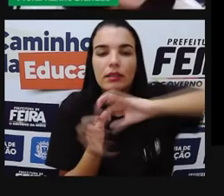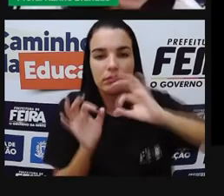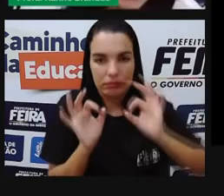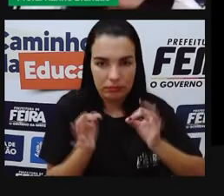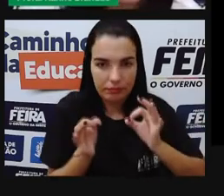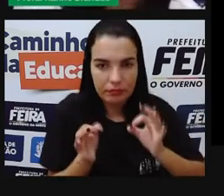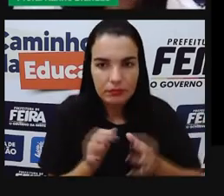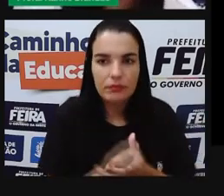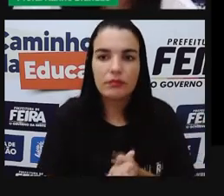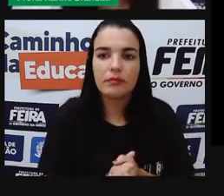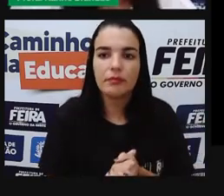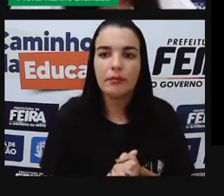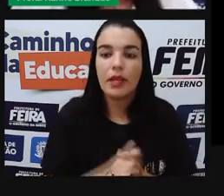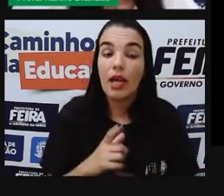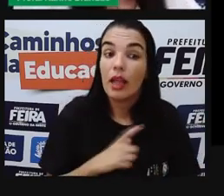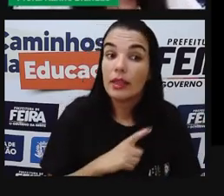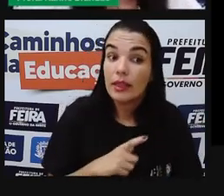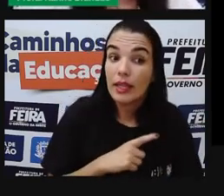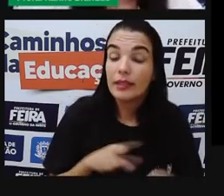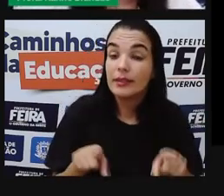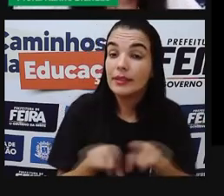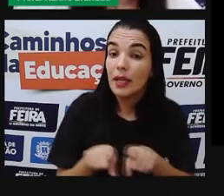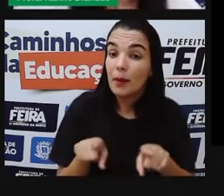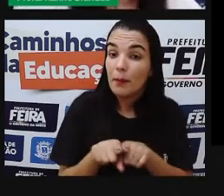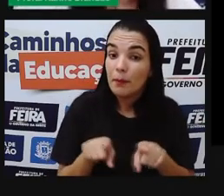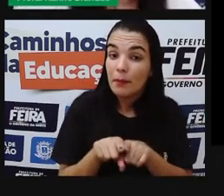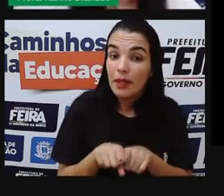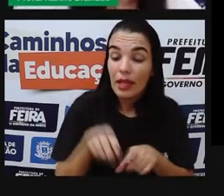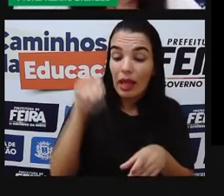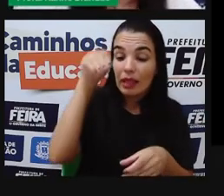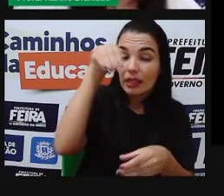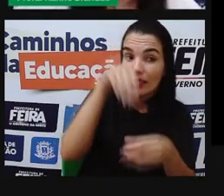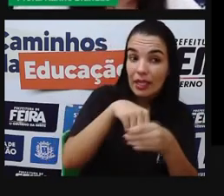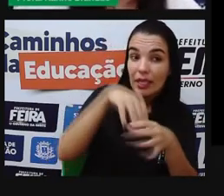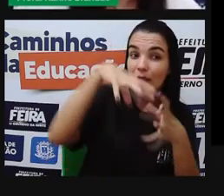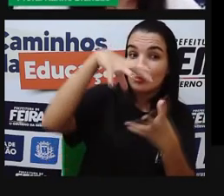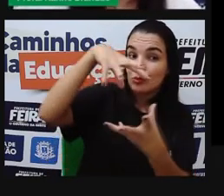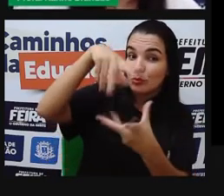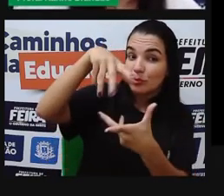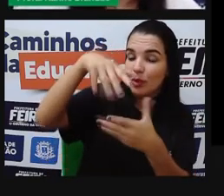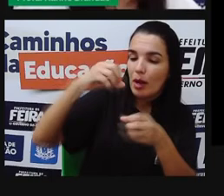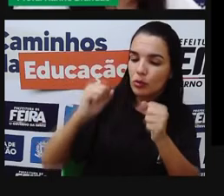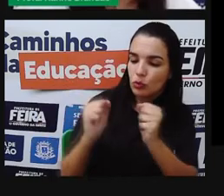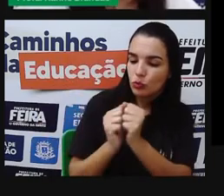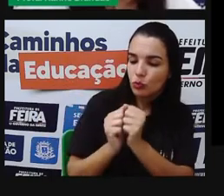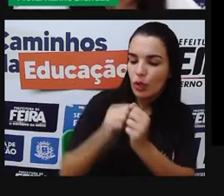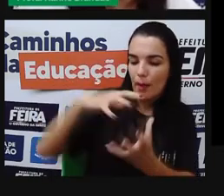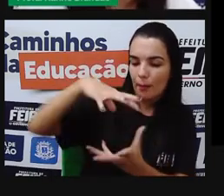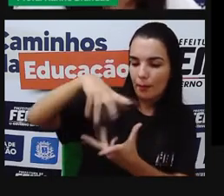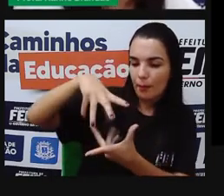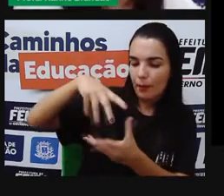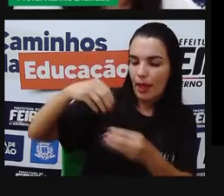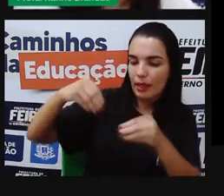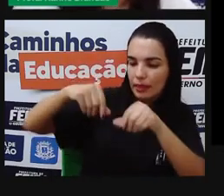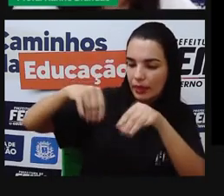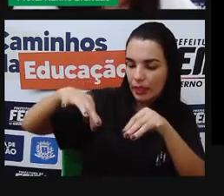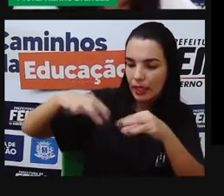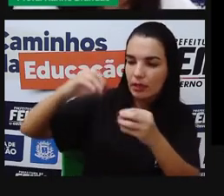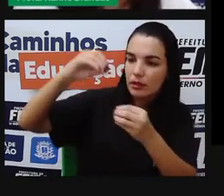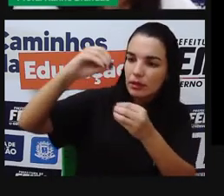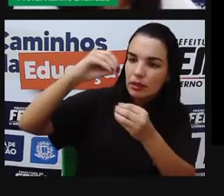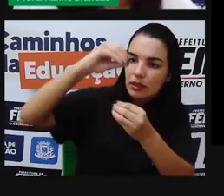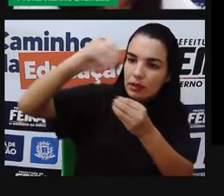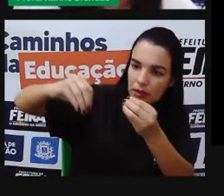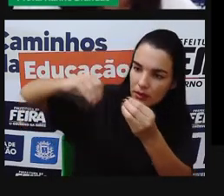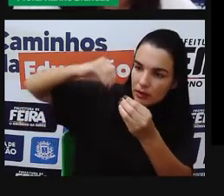slide anterior, nós temos, né, no nosso planeta, ao redor do nosso planeta, um satélite